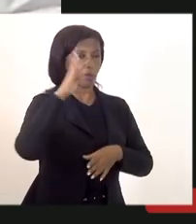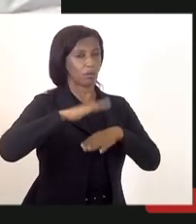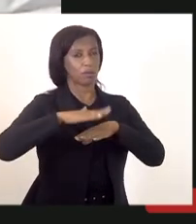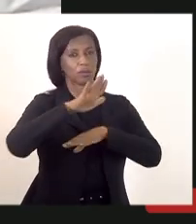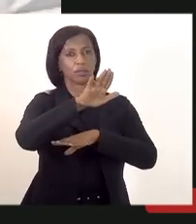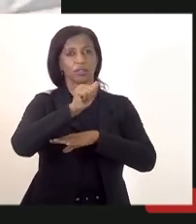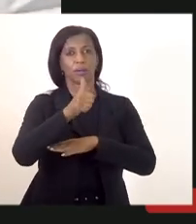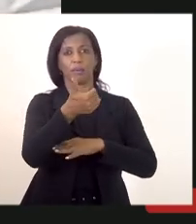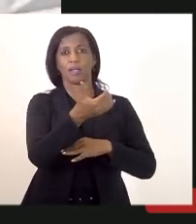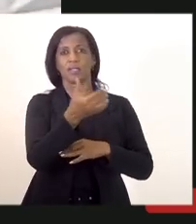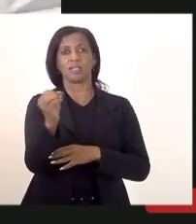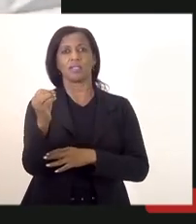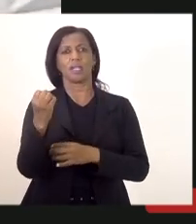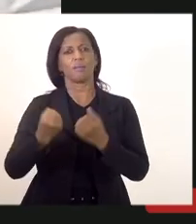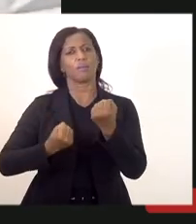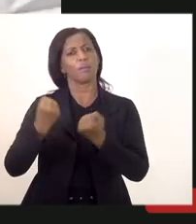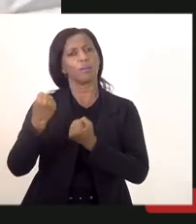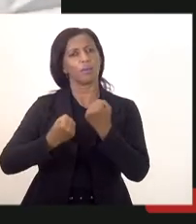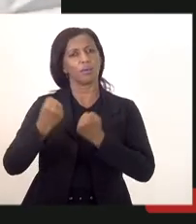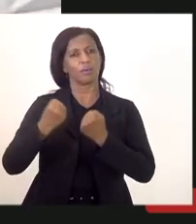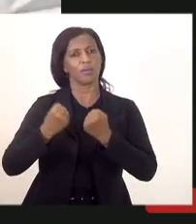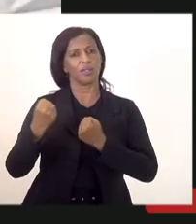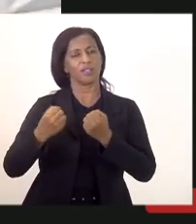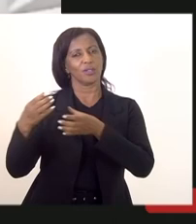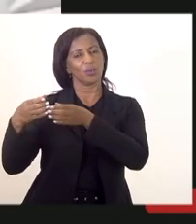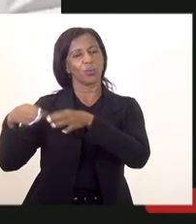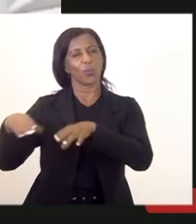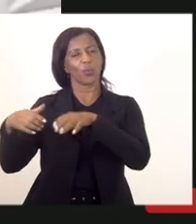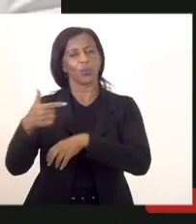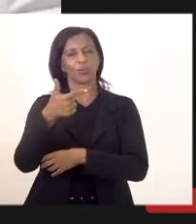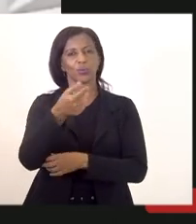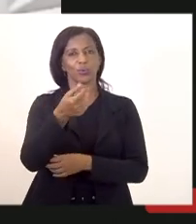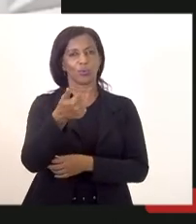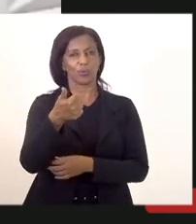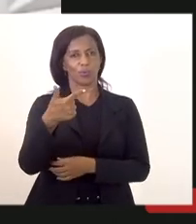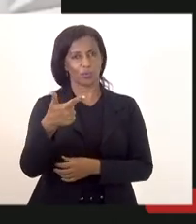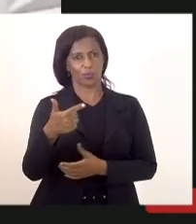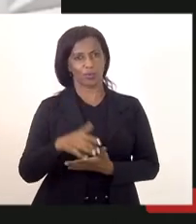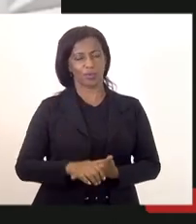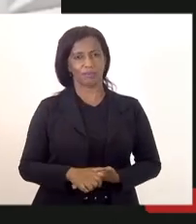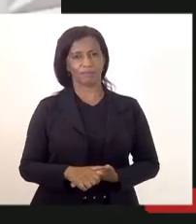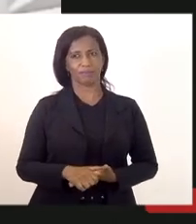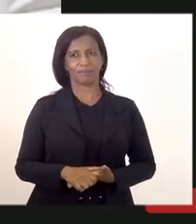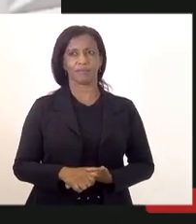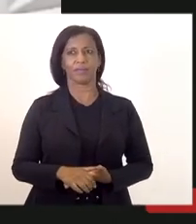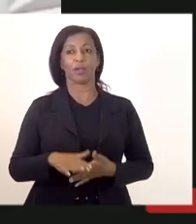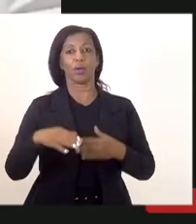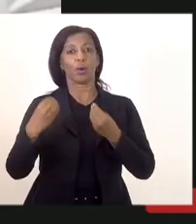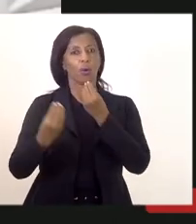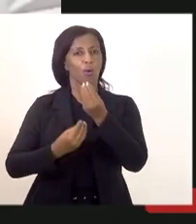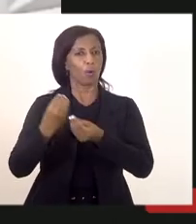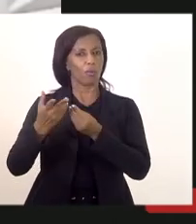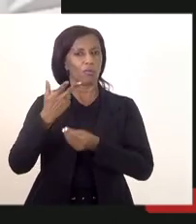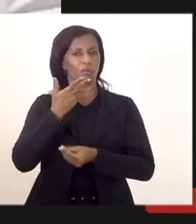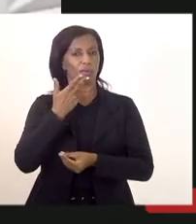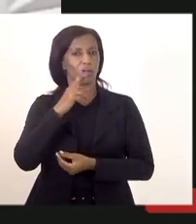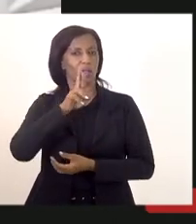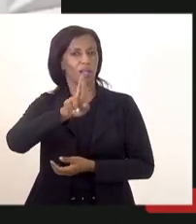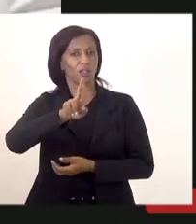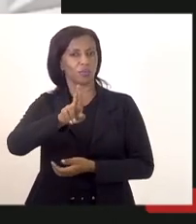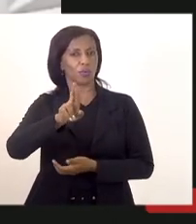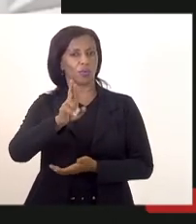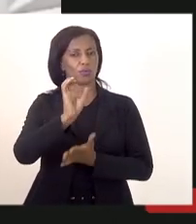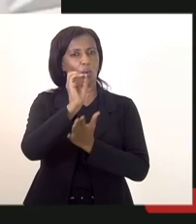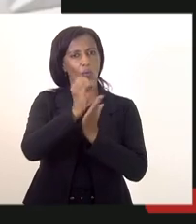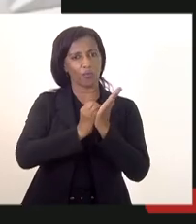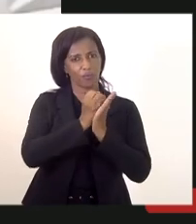motoristas né do concurso 2012 e quando ele foi mencionado tanto em resposta ao ofício quanto